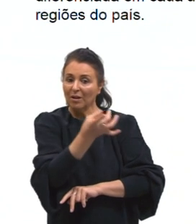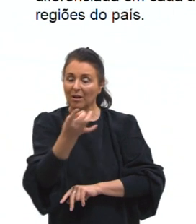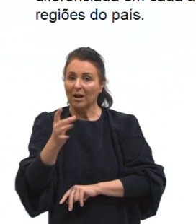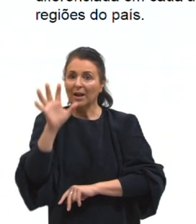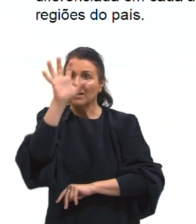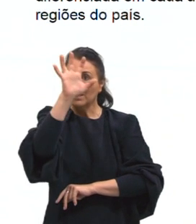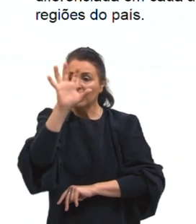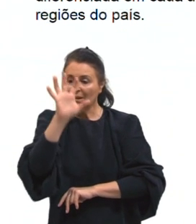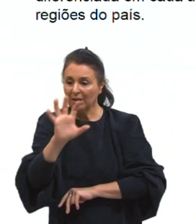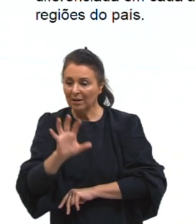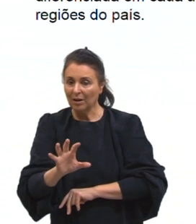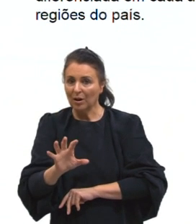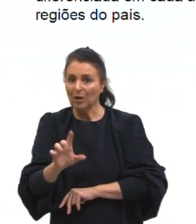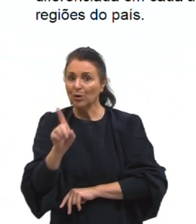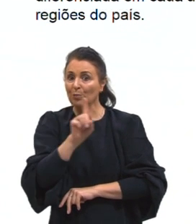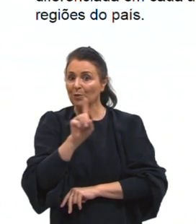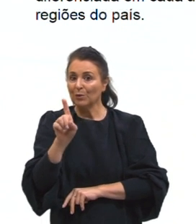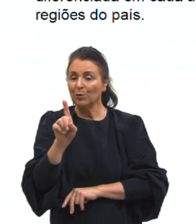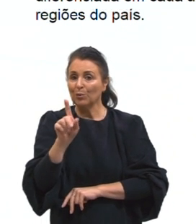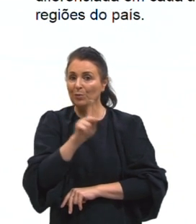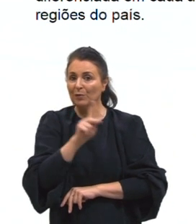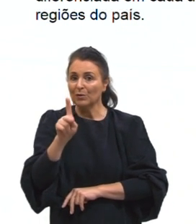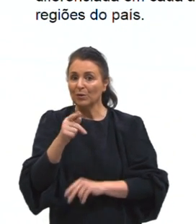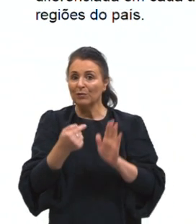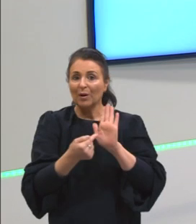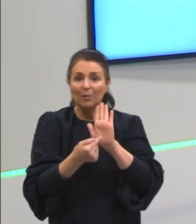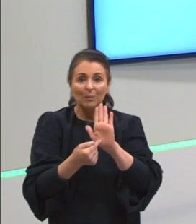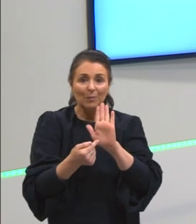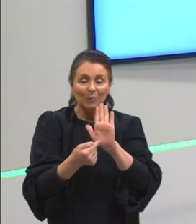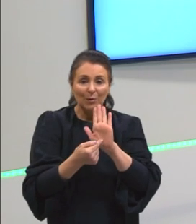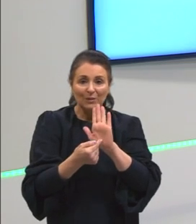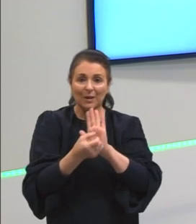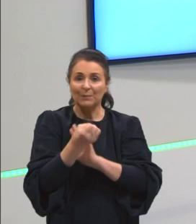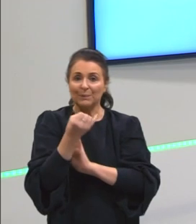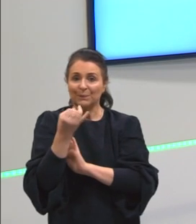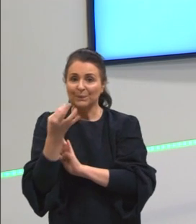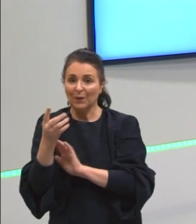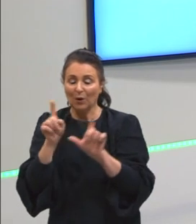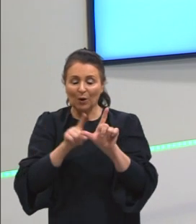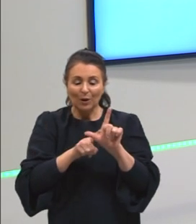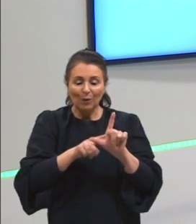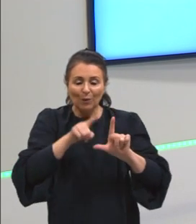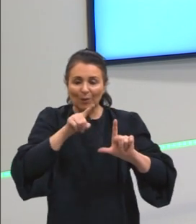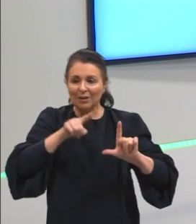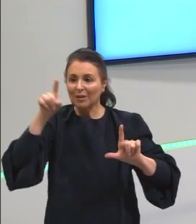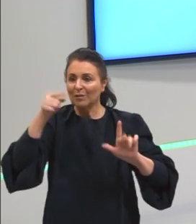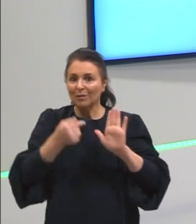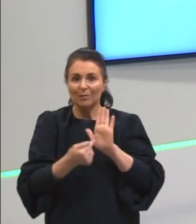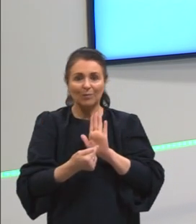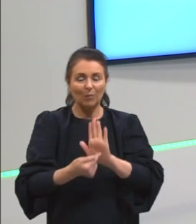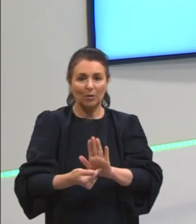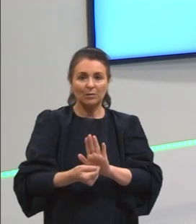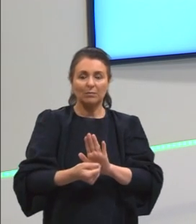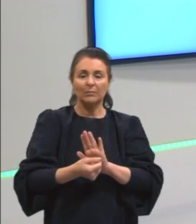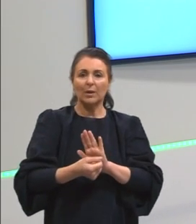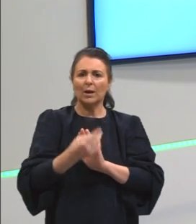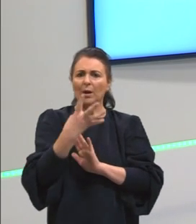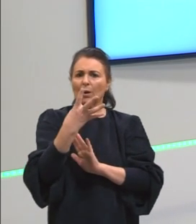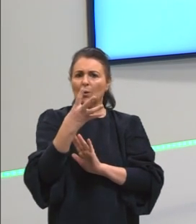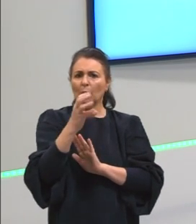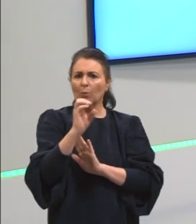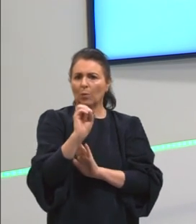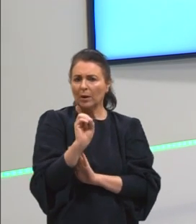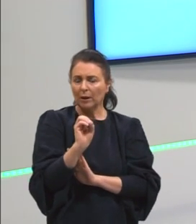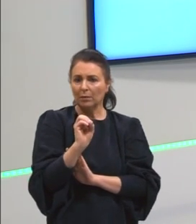gurizada? E aqui eu trago as taxas, ó, principalmente esse gráfico aqui, vai mostrar para vocês, ó. De 40, nós tínhamos